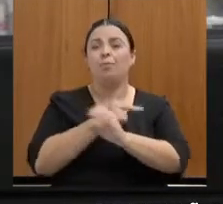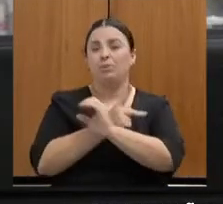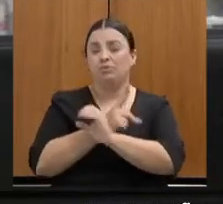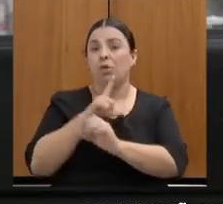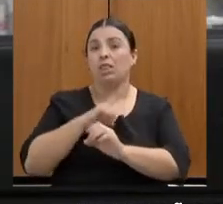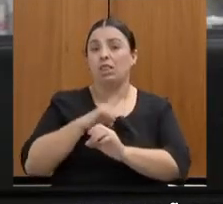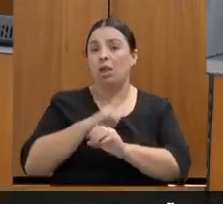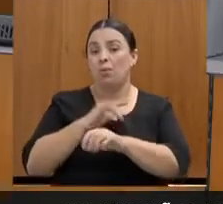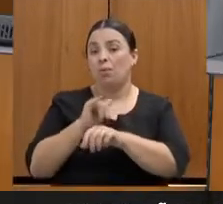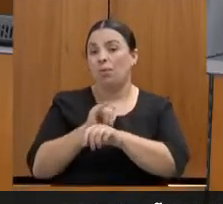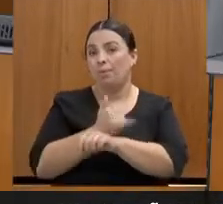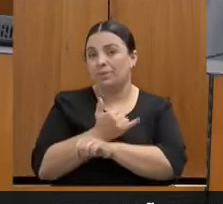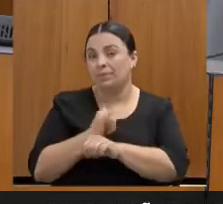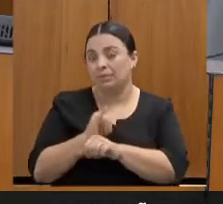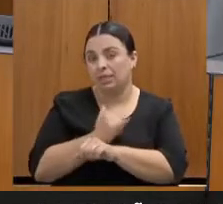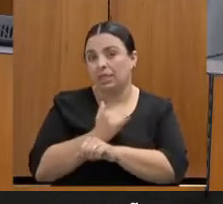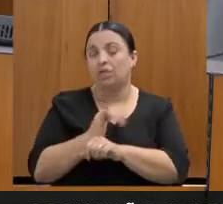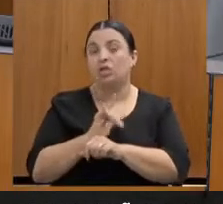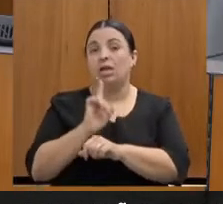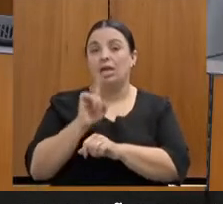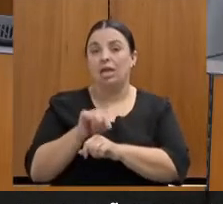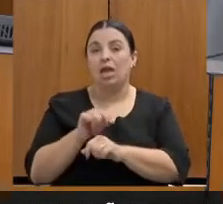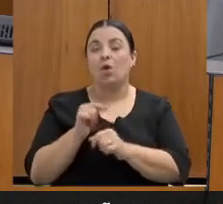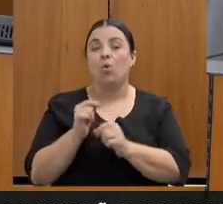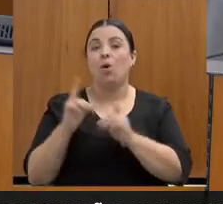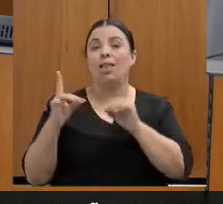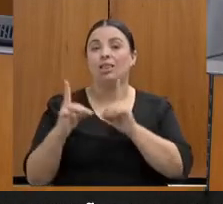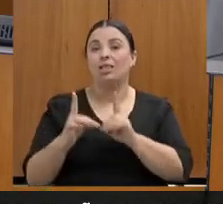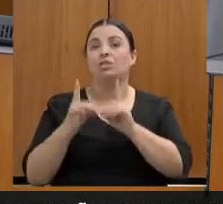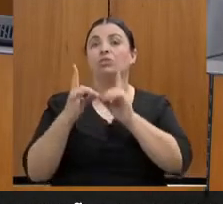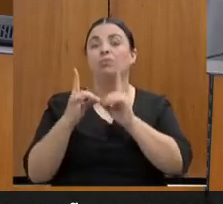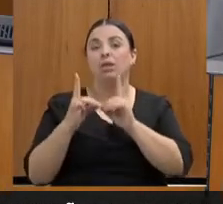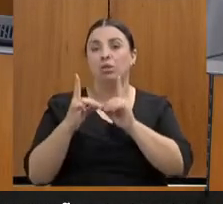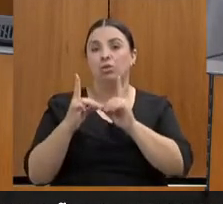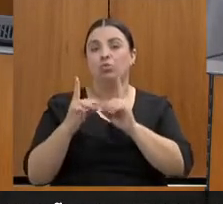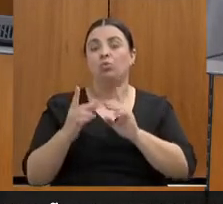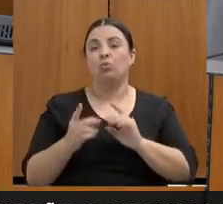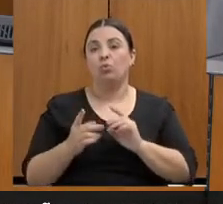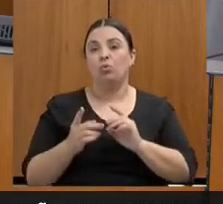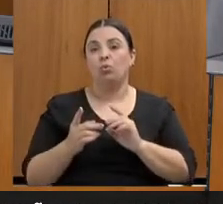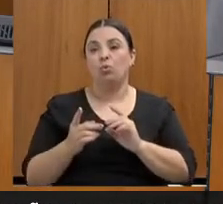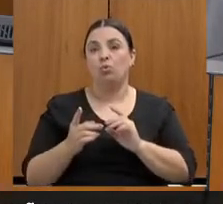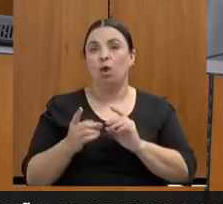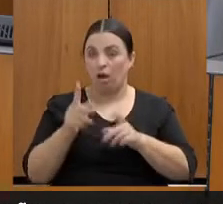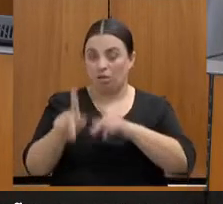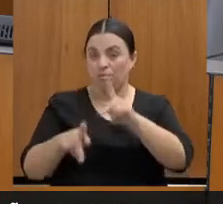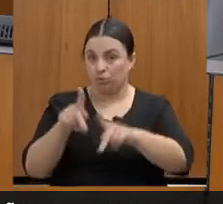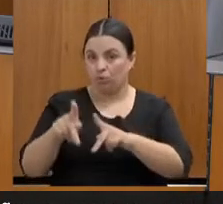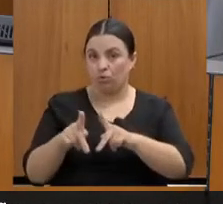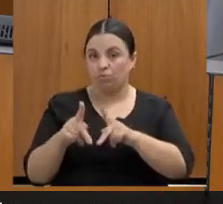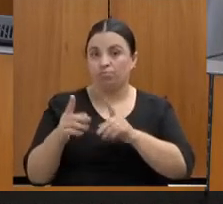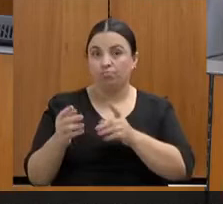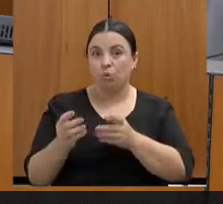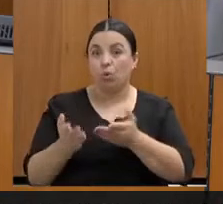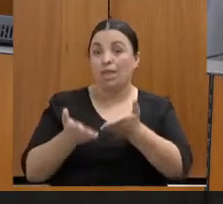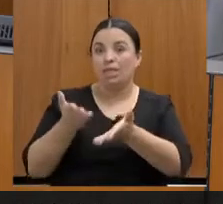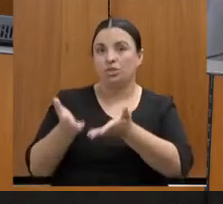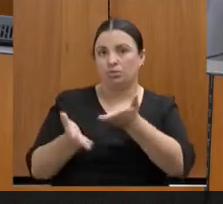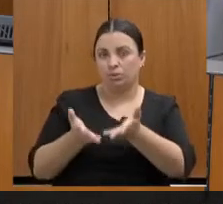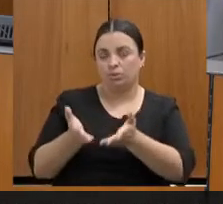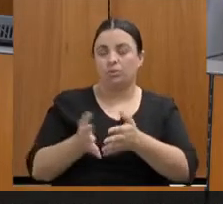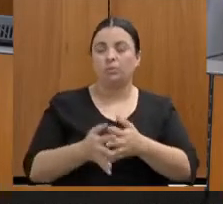que é em relação ao atendimento ao público. Nós temos